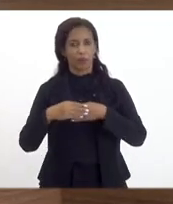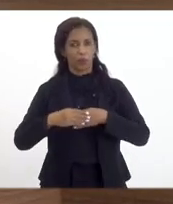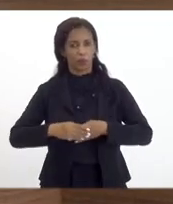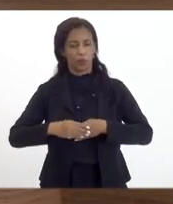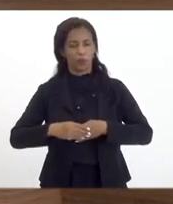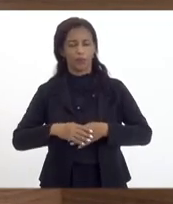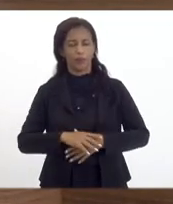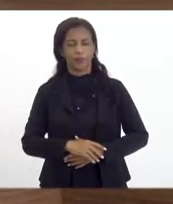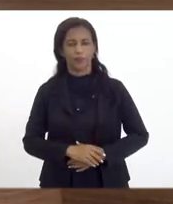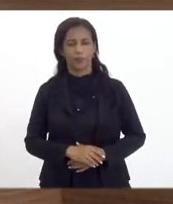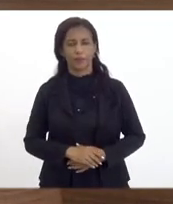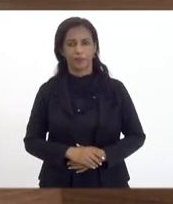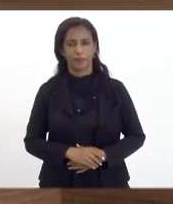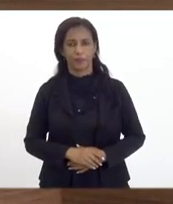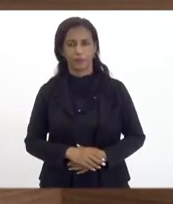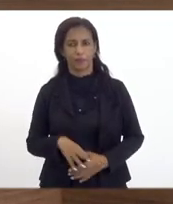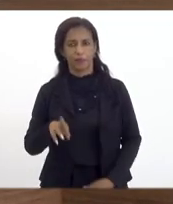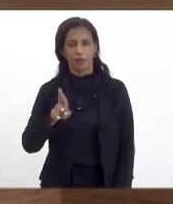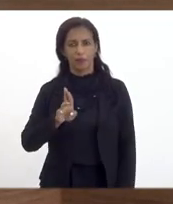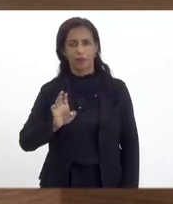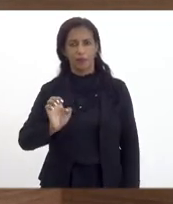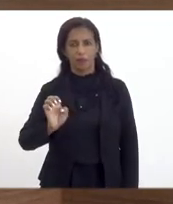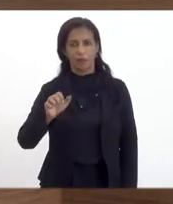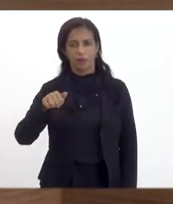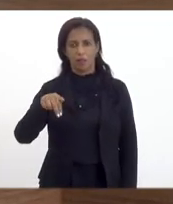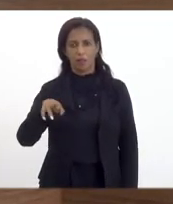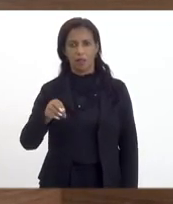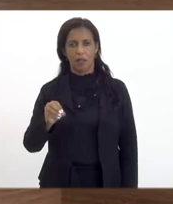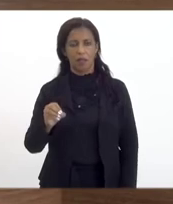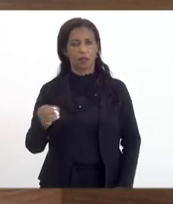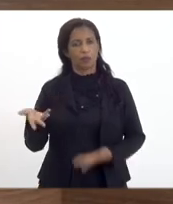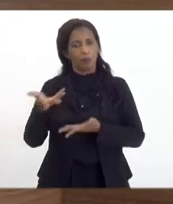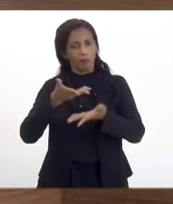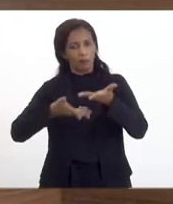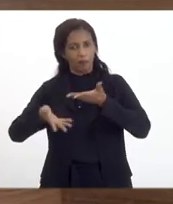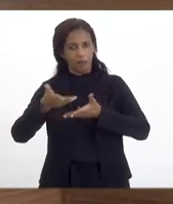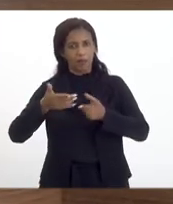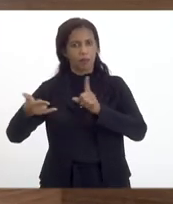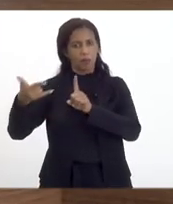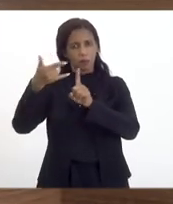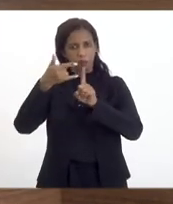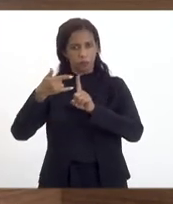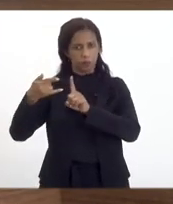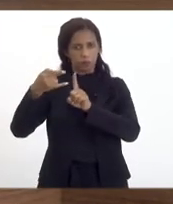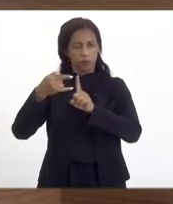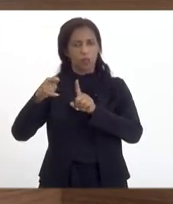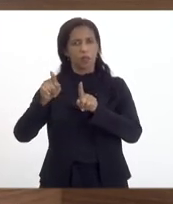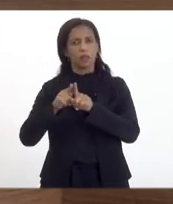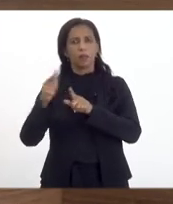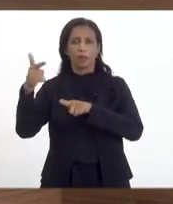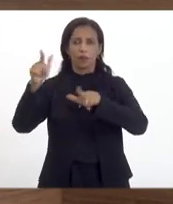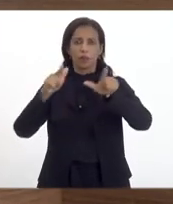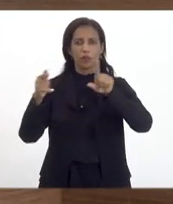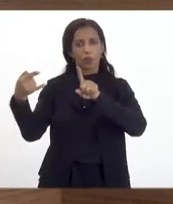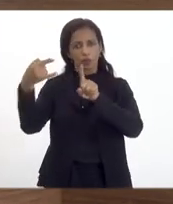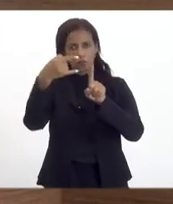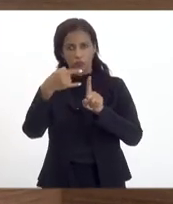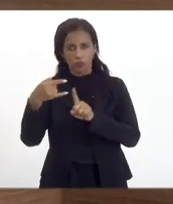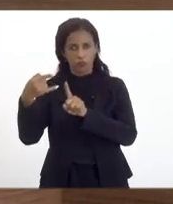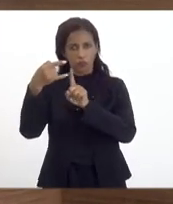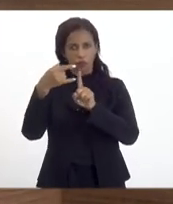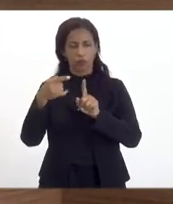Renato Regazzi, que está participando virtualmente, assim cumprimento os demais participantes virtuais.